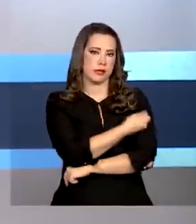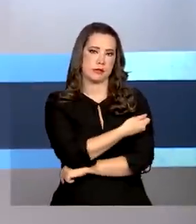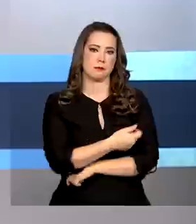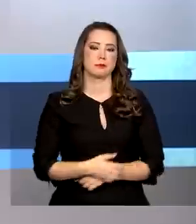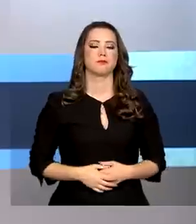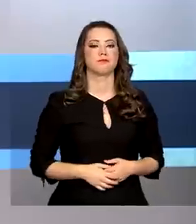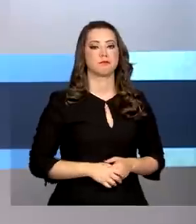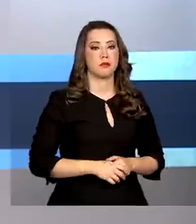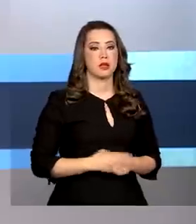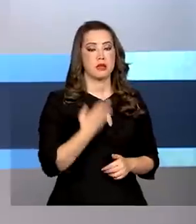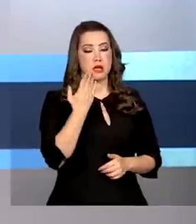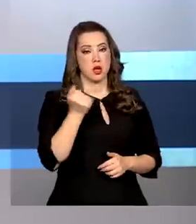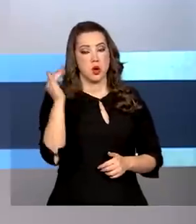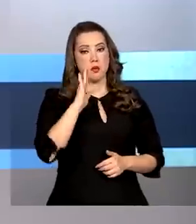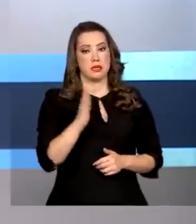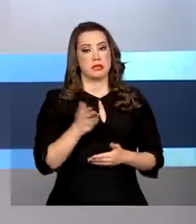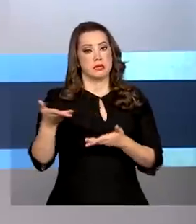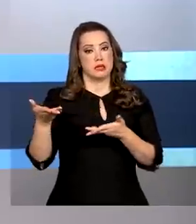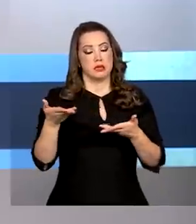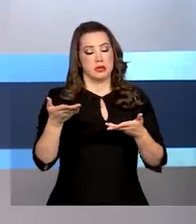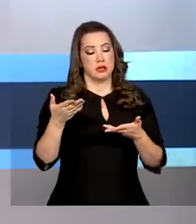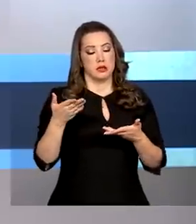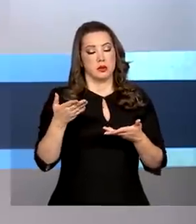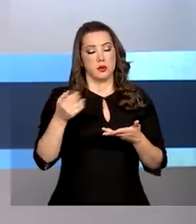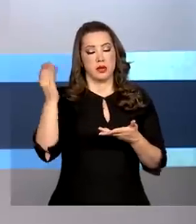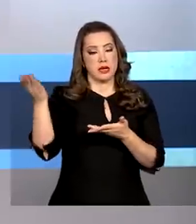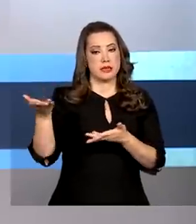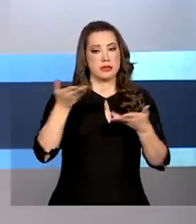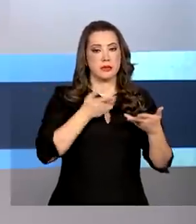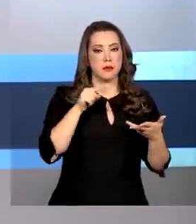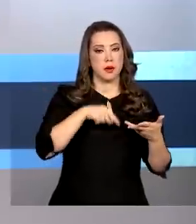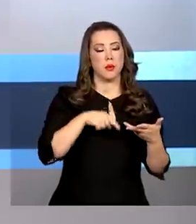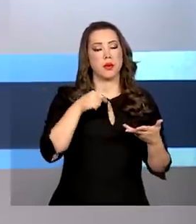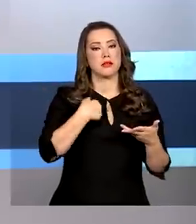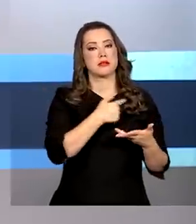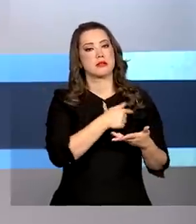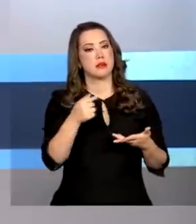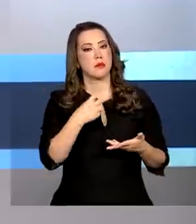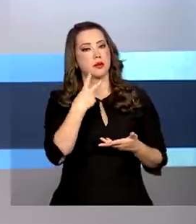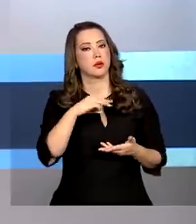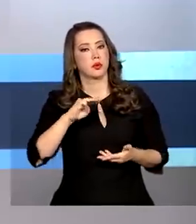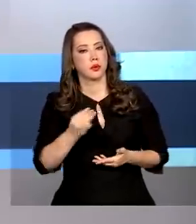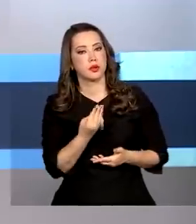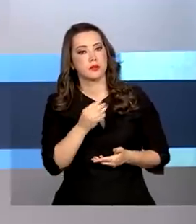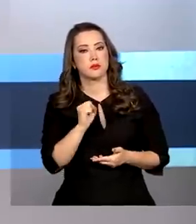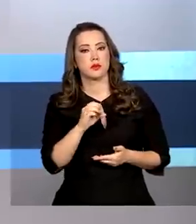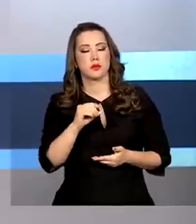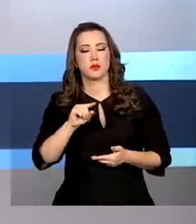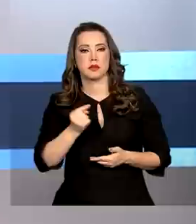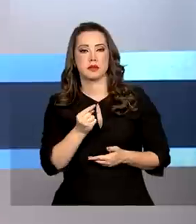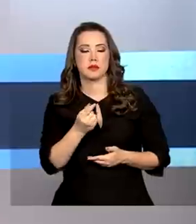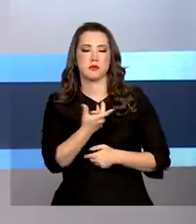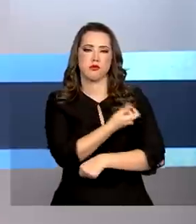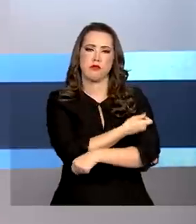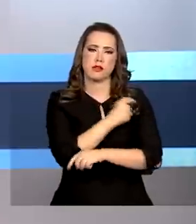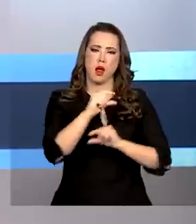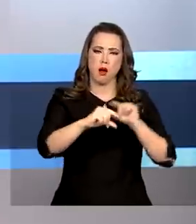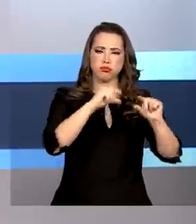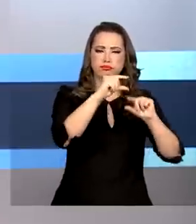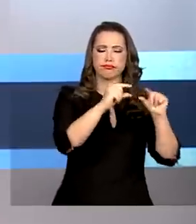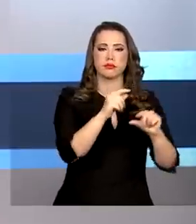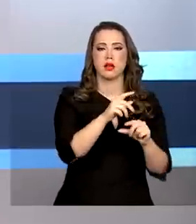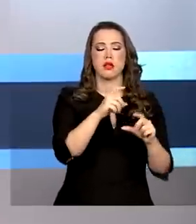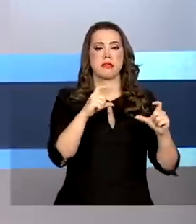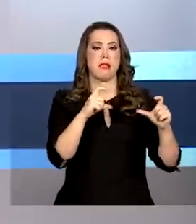Brasil recebeu nesta semana mais 2,8 milhões de da vacina da Pfizer contra a Covid-19, que